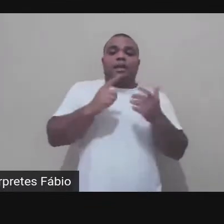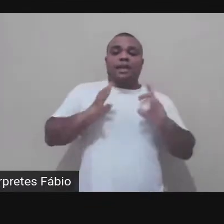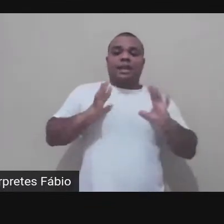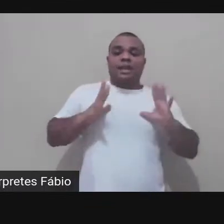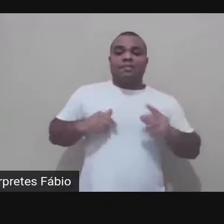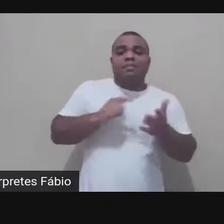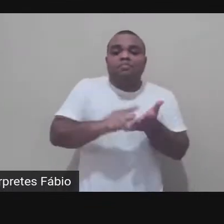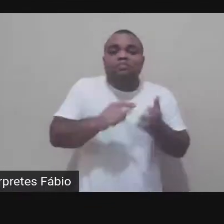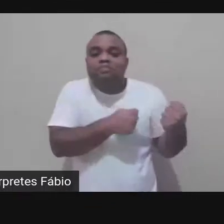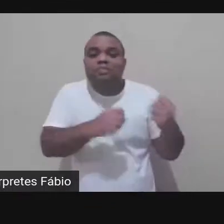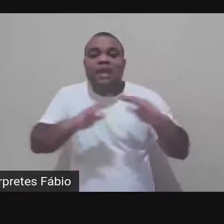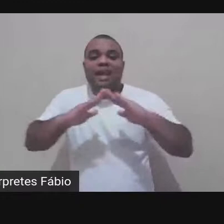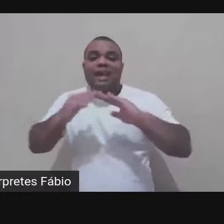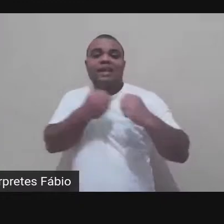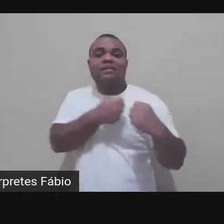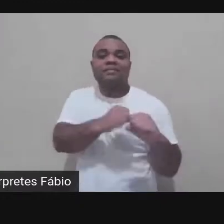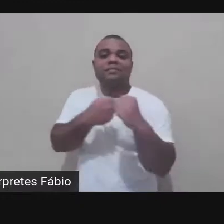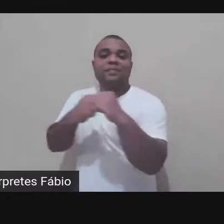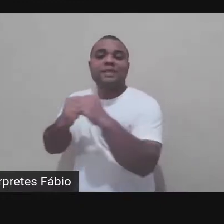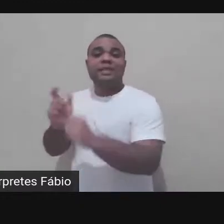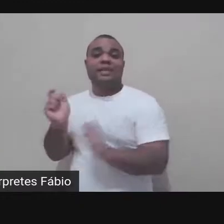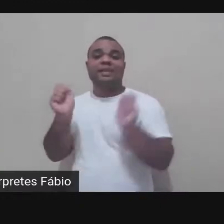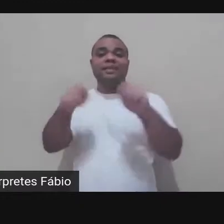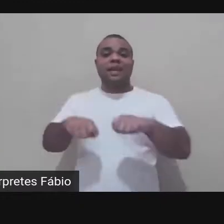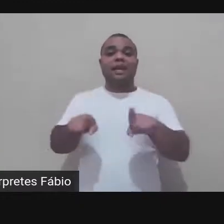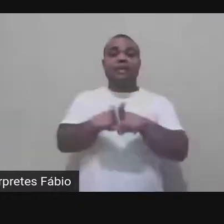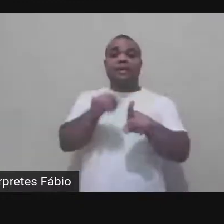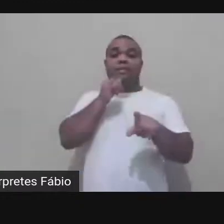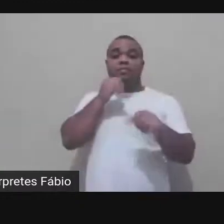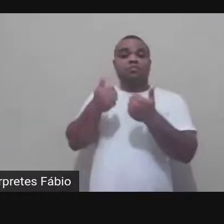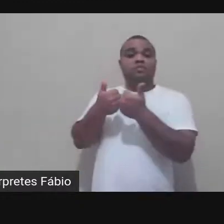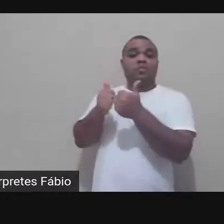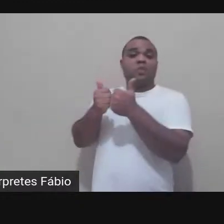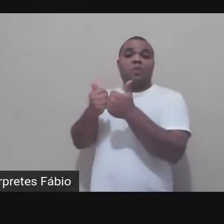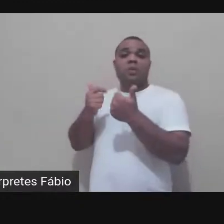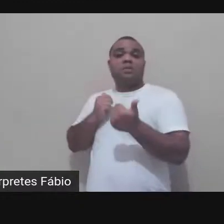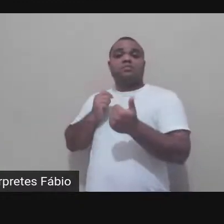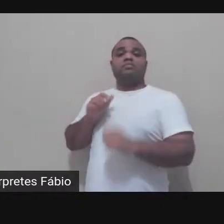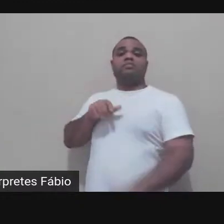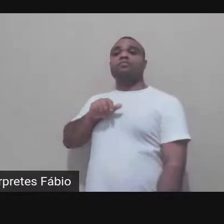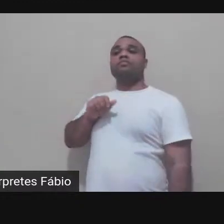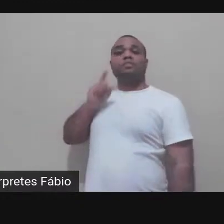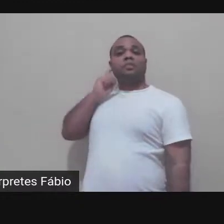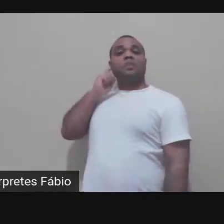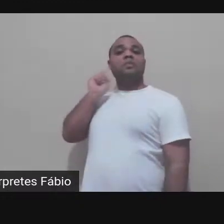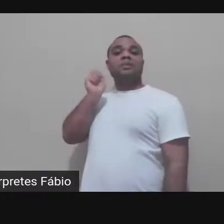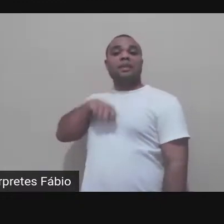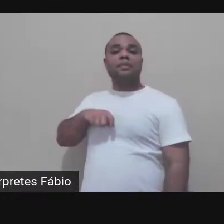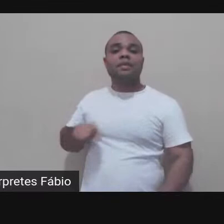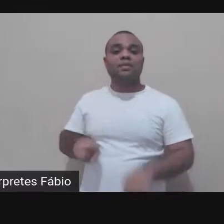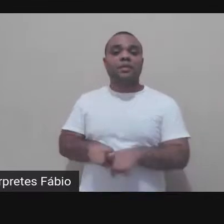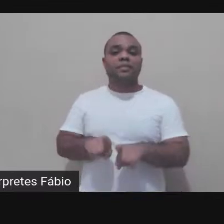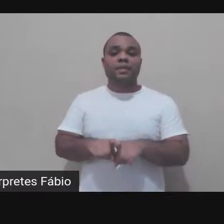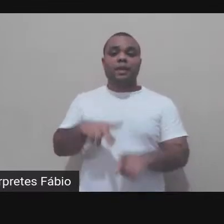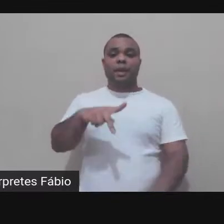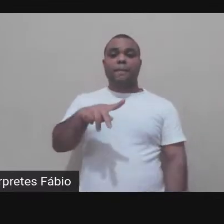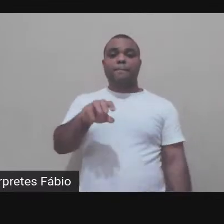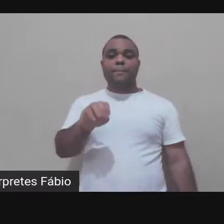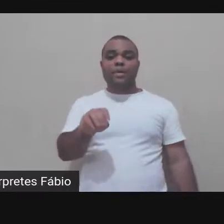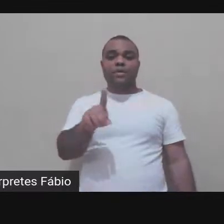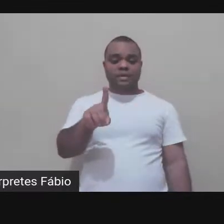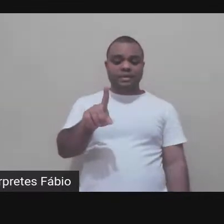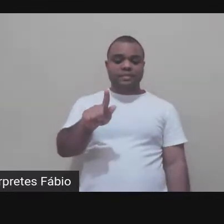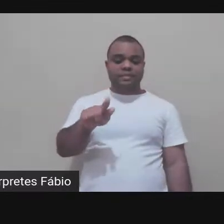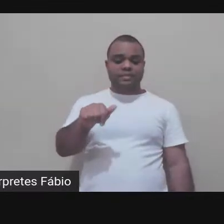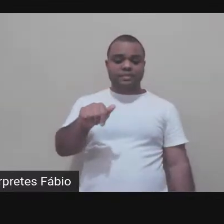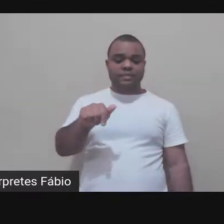podcast em meados de 2019 e em 2019 também pelo Mimimimídias a gente